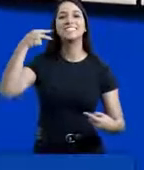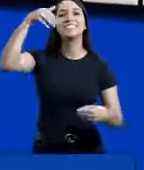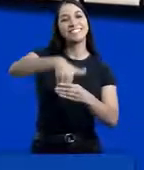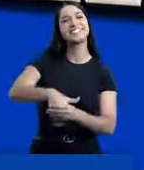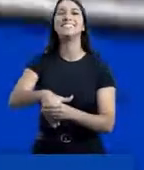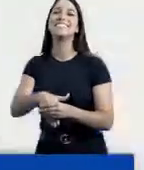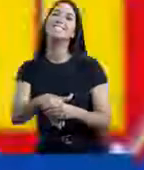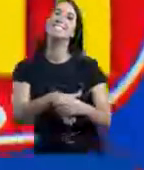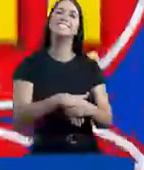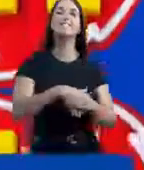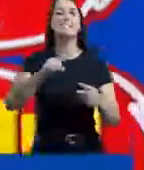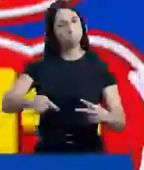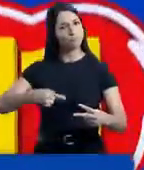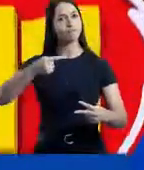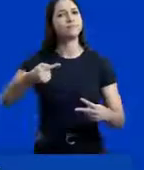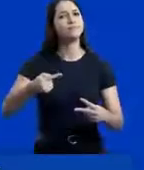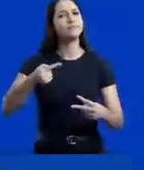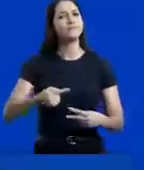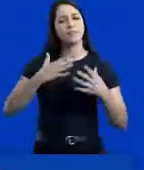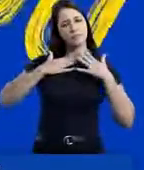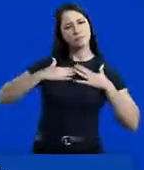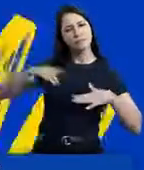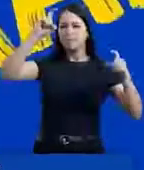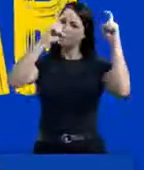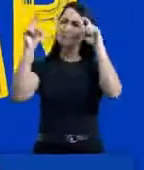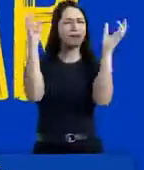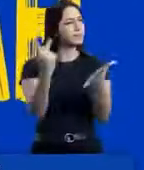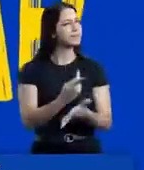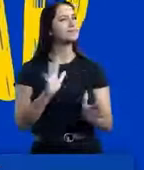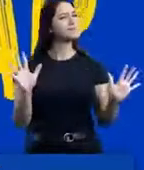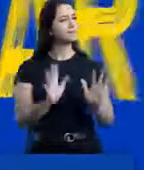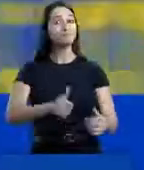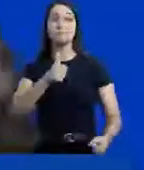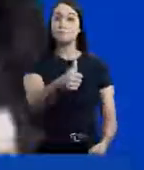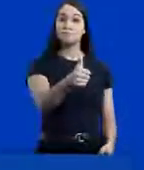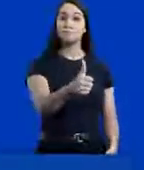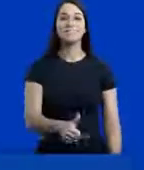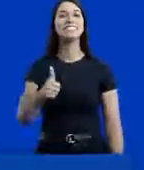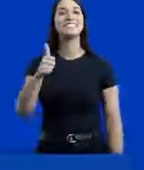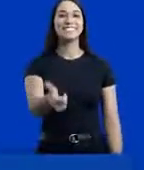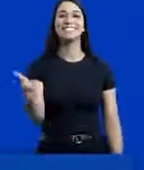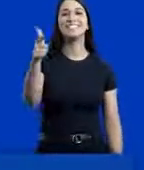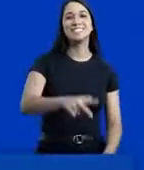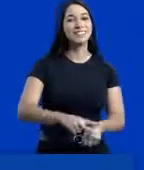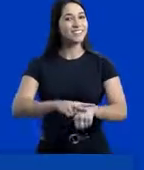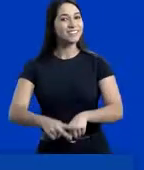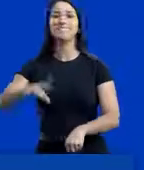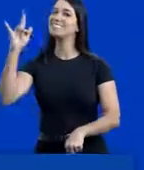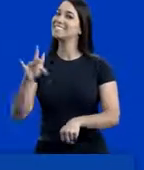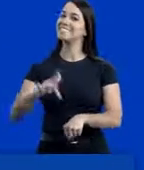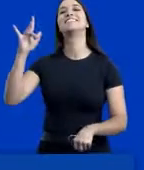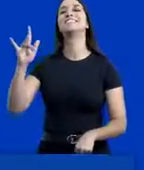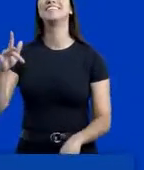vereador. Depois siga em frente, sem medo de errar. Aperte o 1 e o 1 de novo.